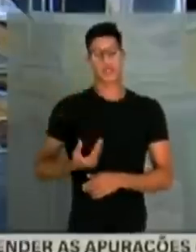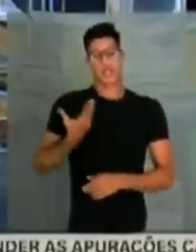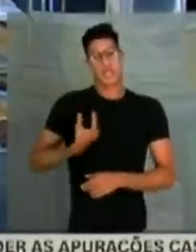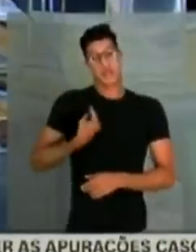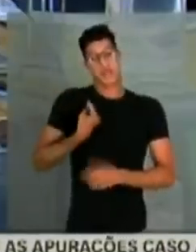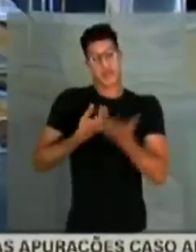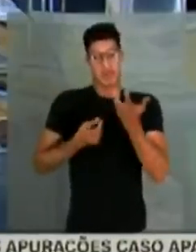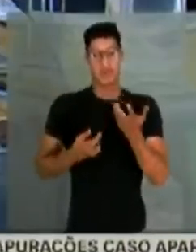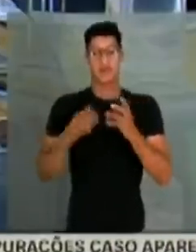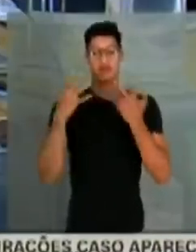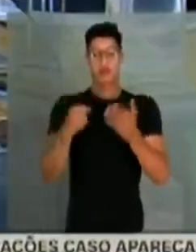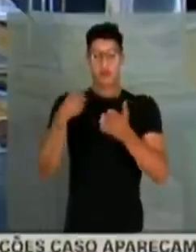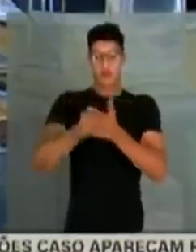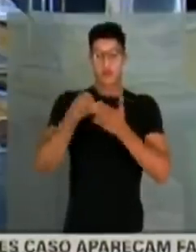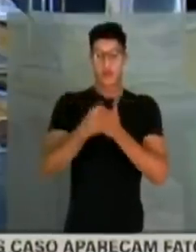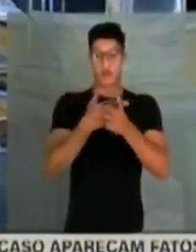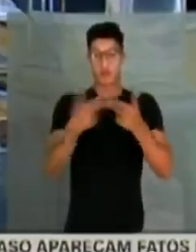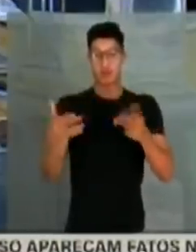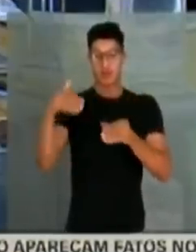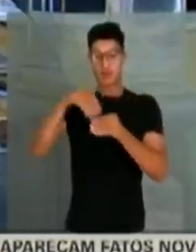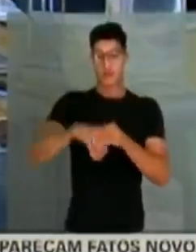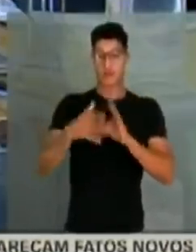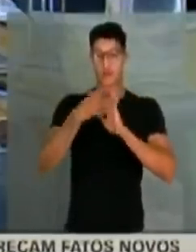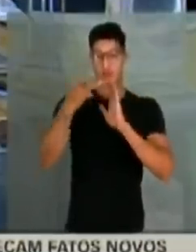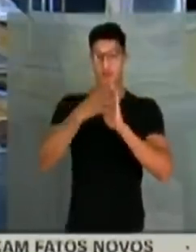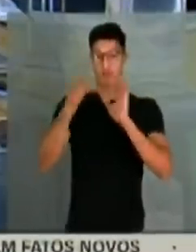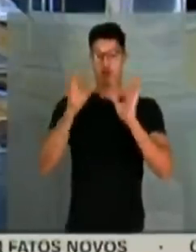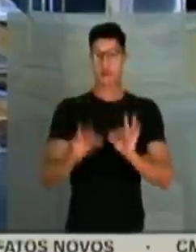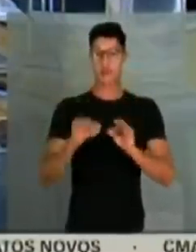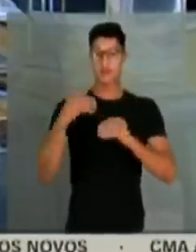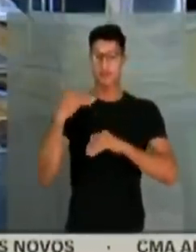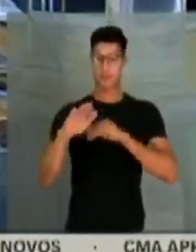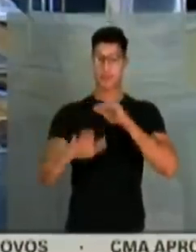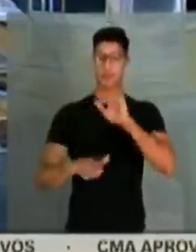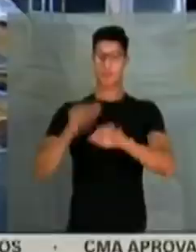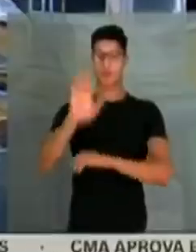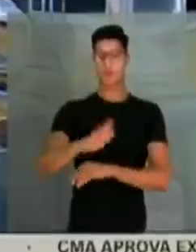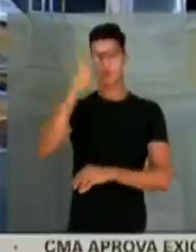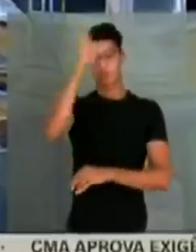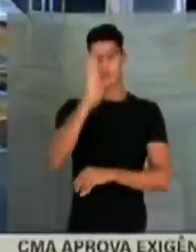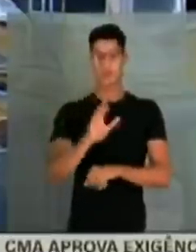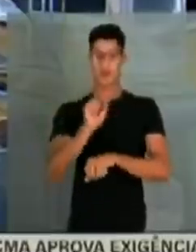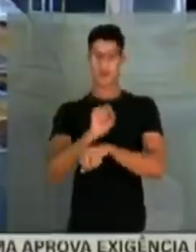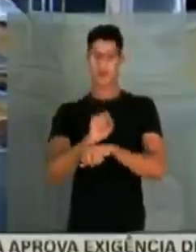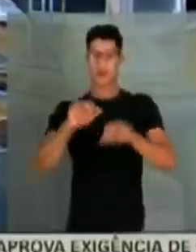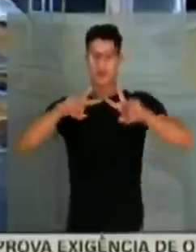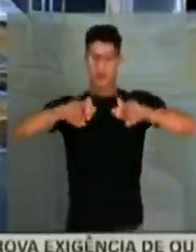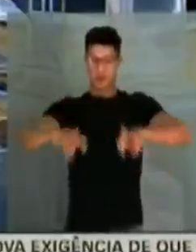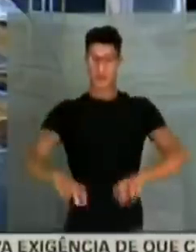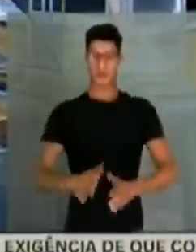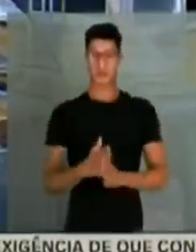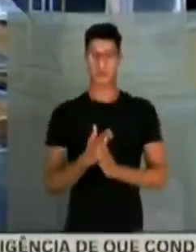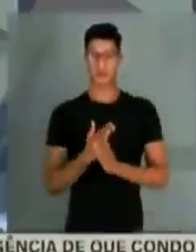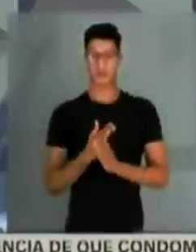viver. Então vamos enfrentar a situação, votar os requerimentos adequados e dar passo adiante. O Brasil está aguardando essa investigação.